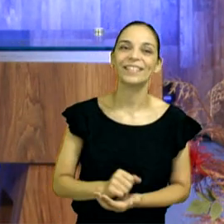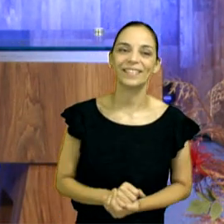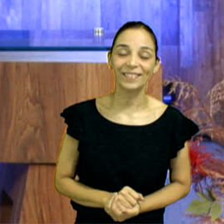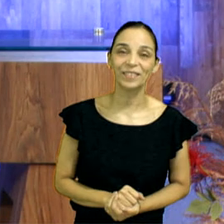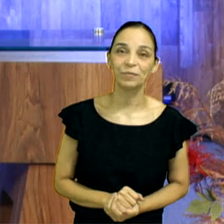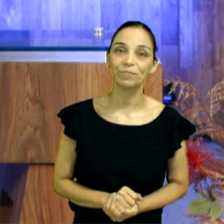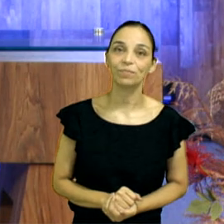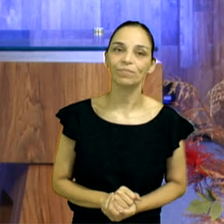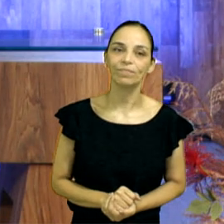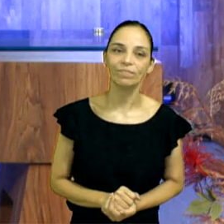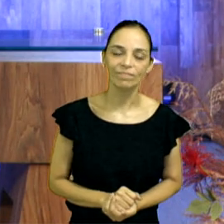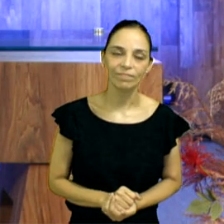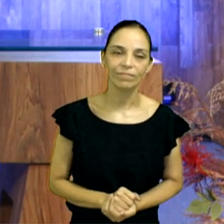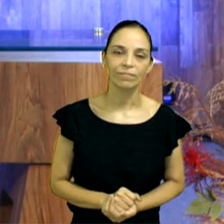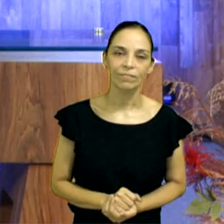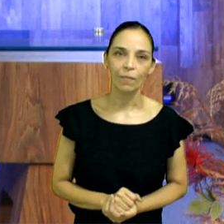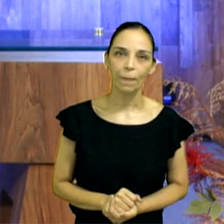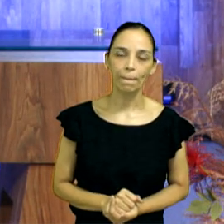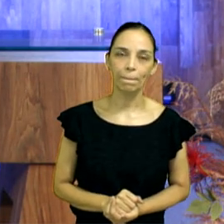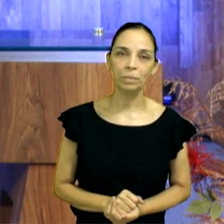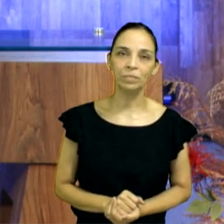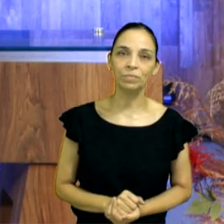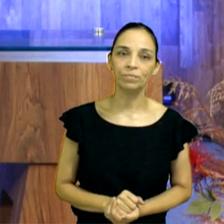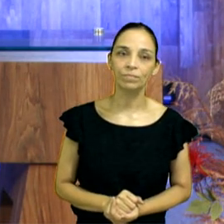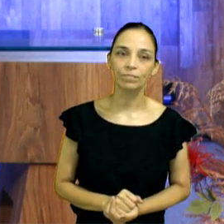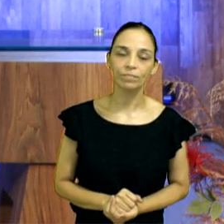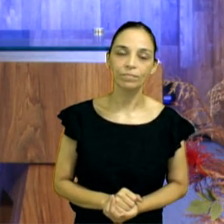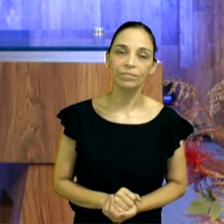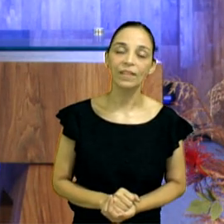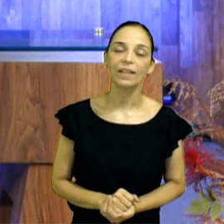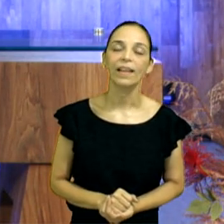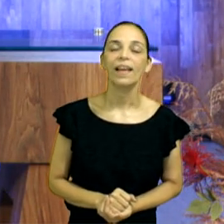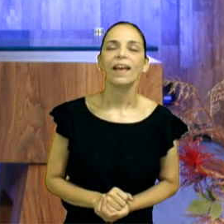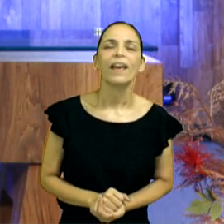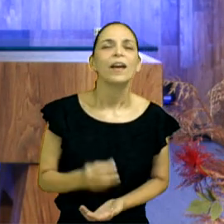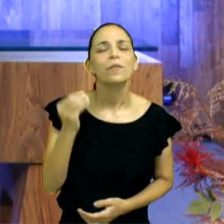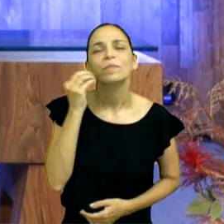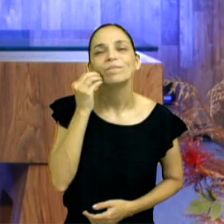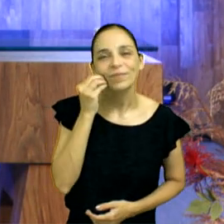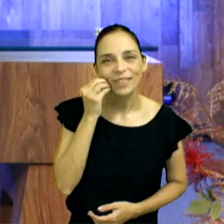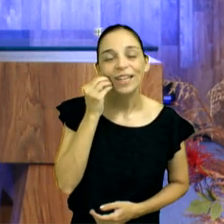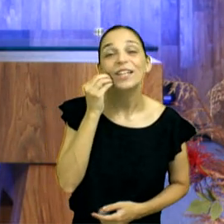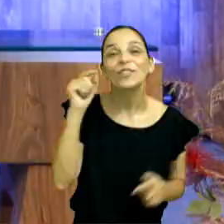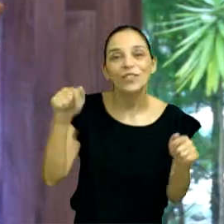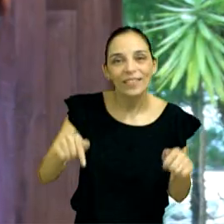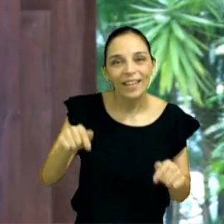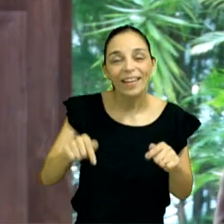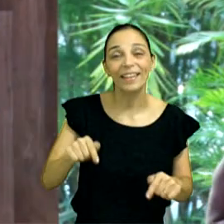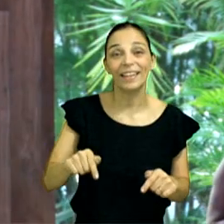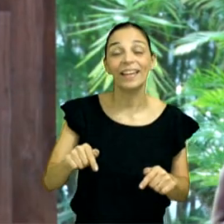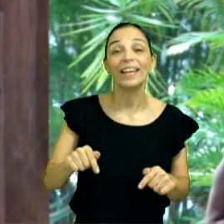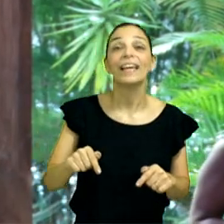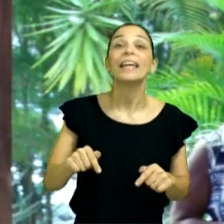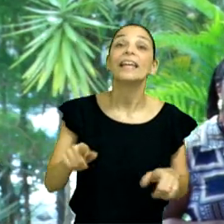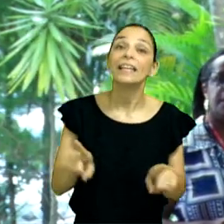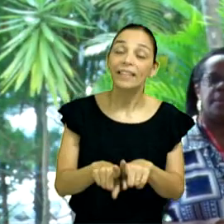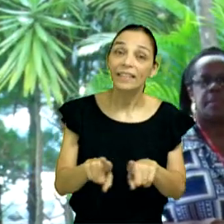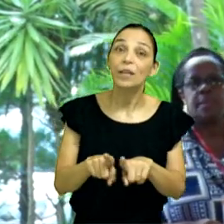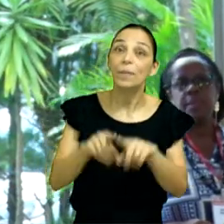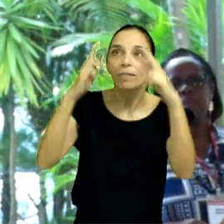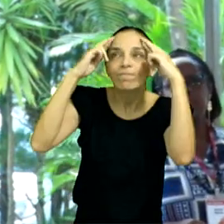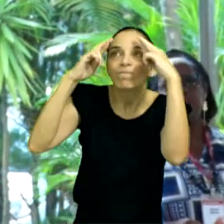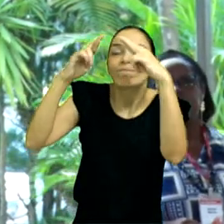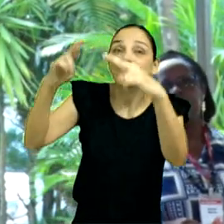Meus queridos, Como eu disse, é sempre uma honra, um privilégio poder estar aqui, mas há sempre um temor muito grande,